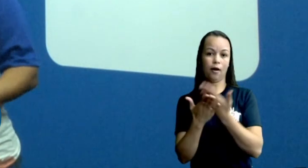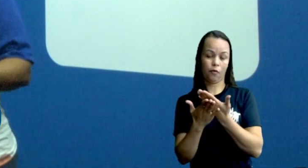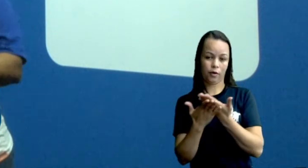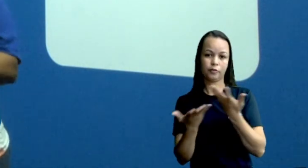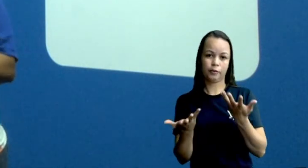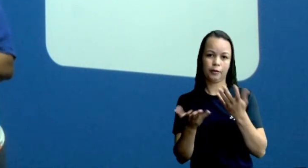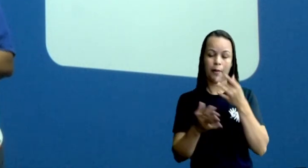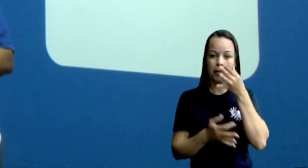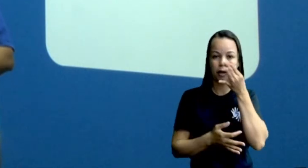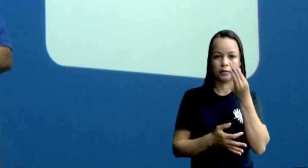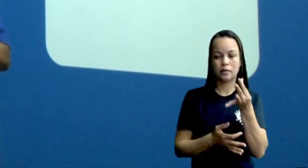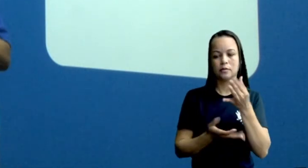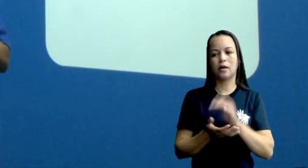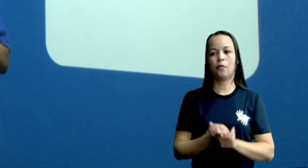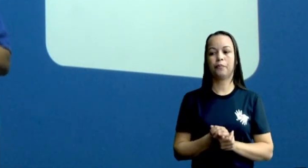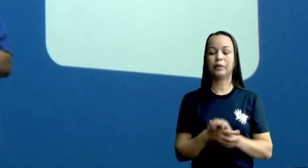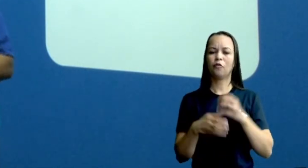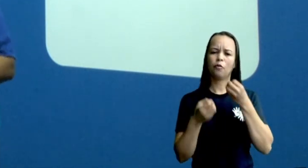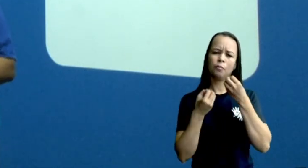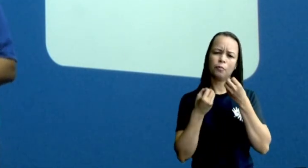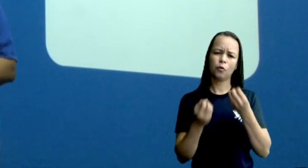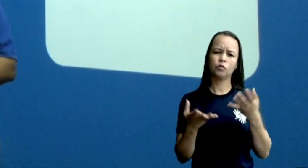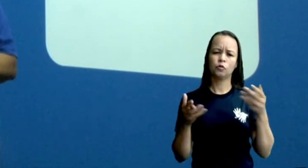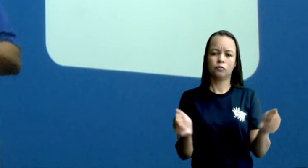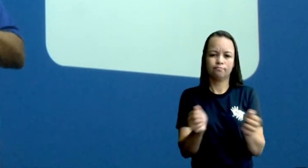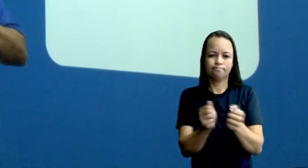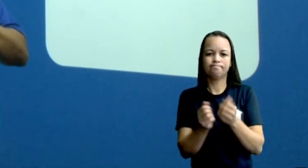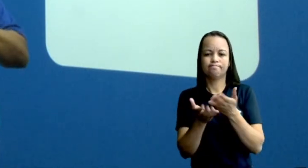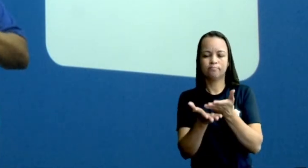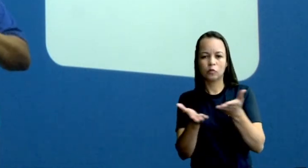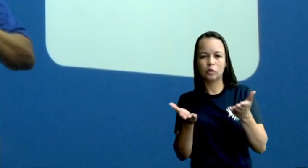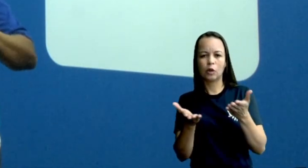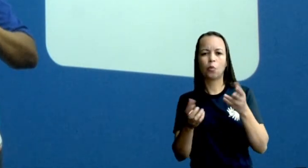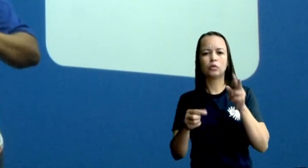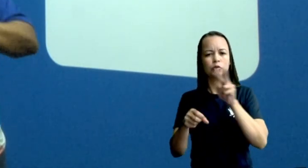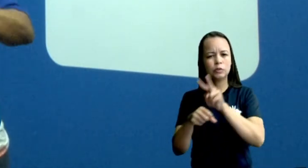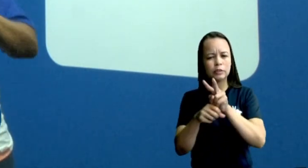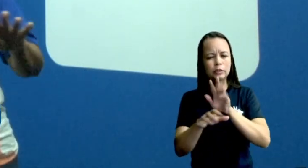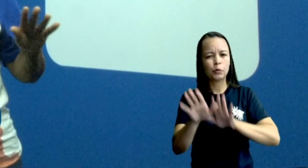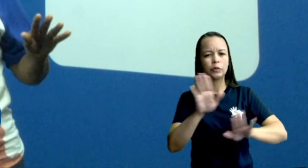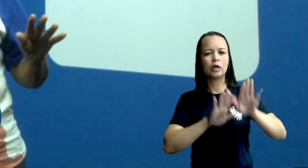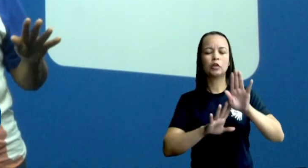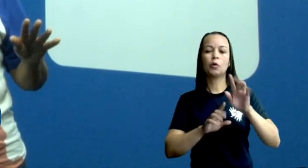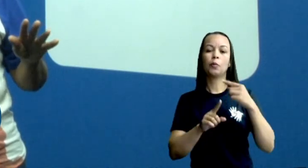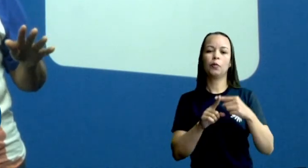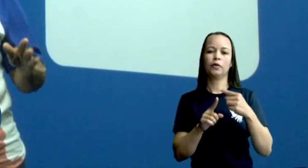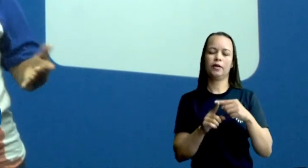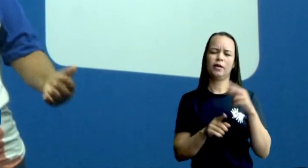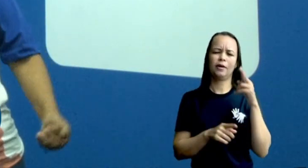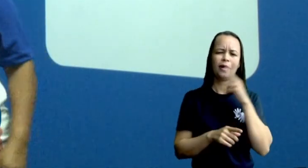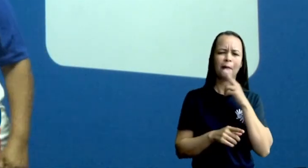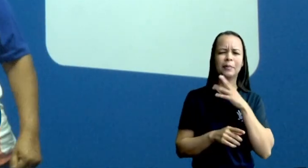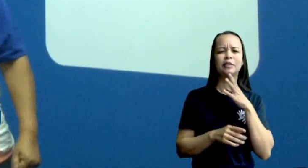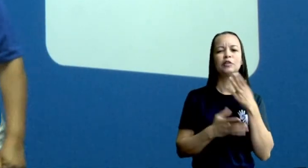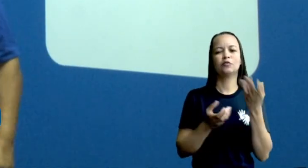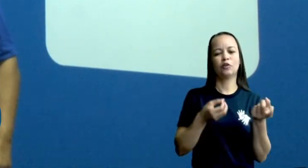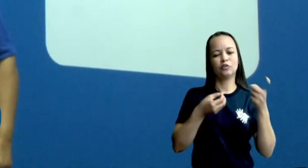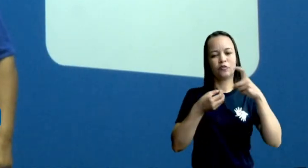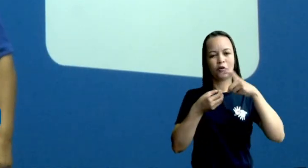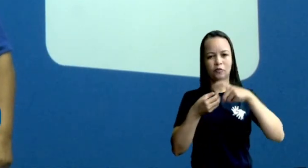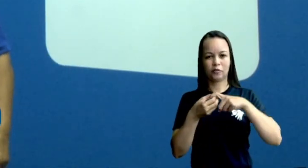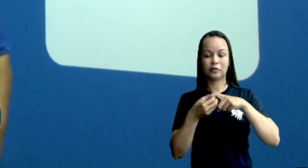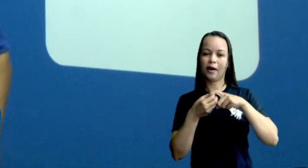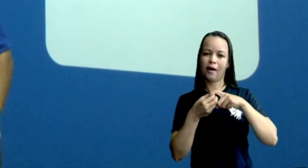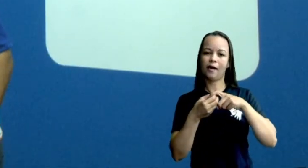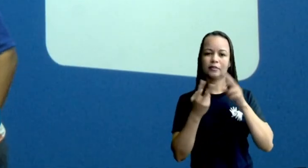uma vez e eu peço que vocês continuem se cuidando porque logo logo todo mundo vacinado a gente vai voltar